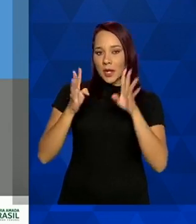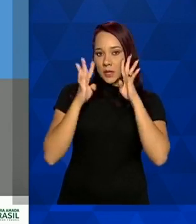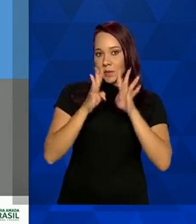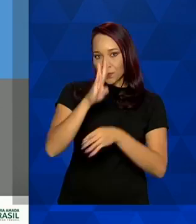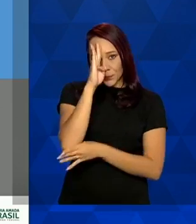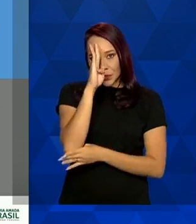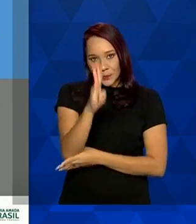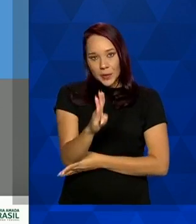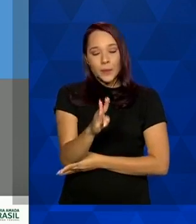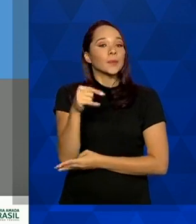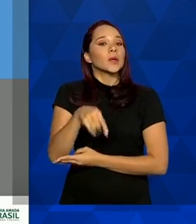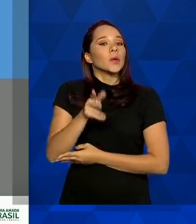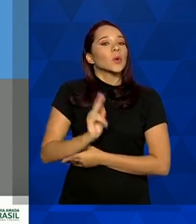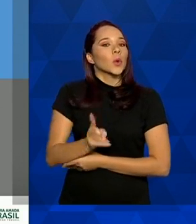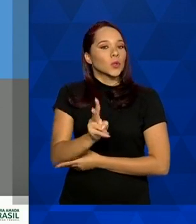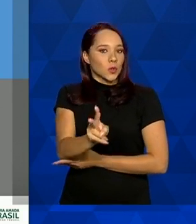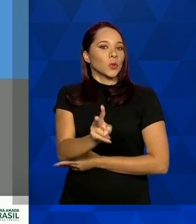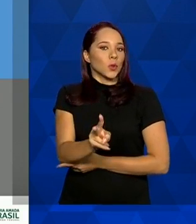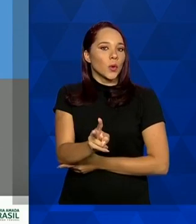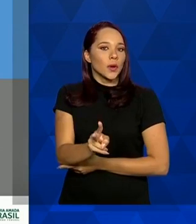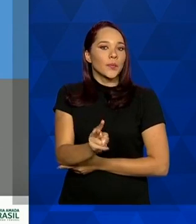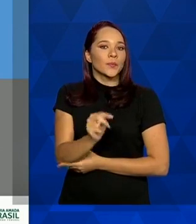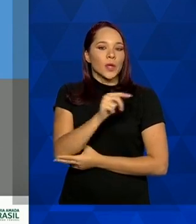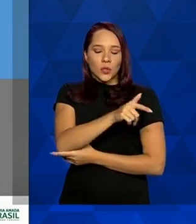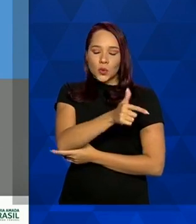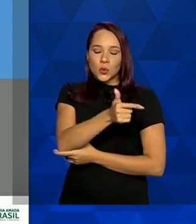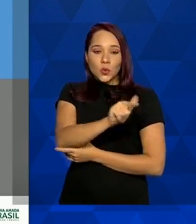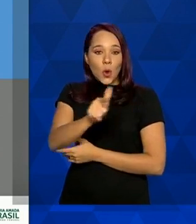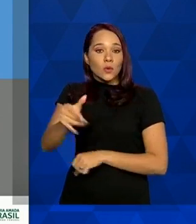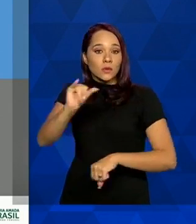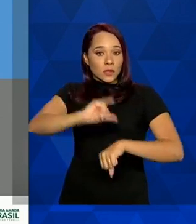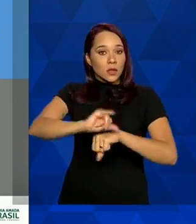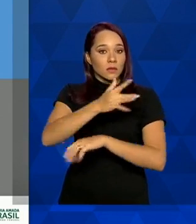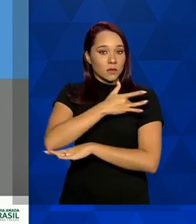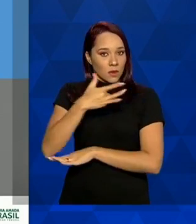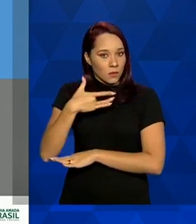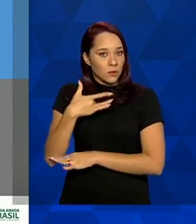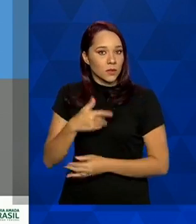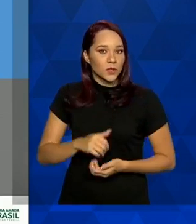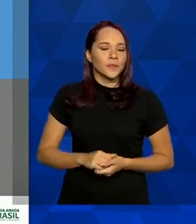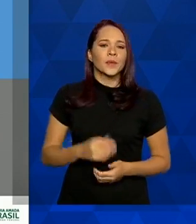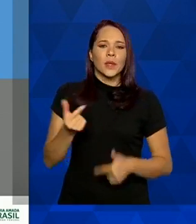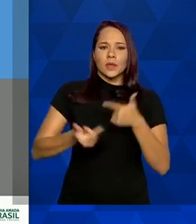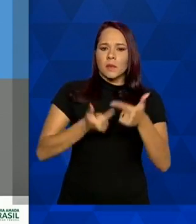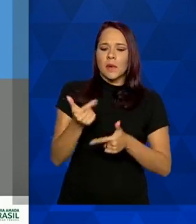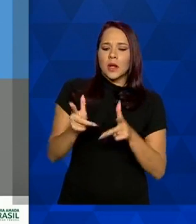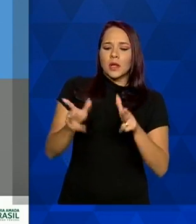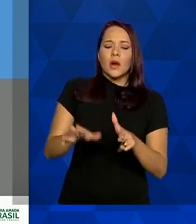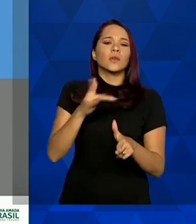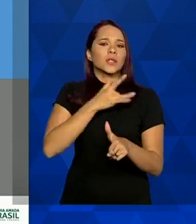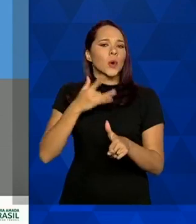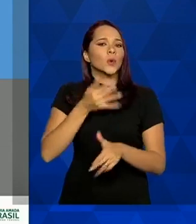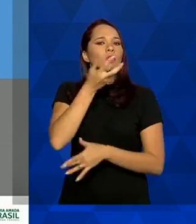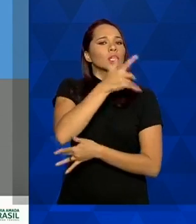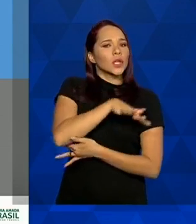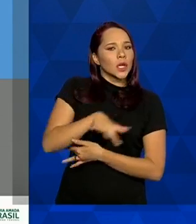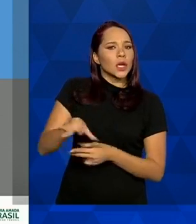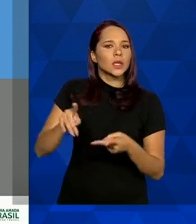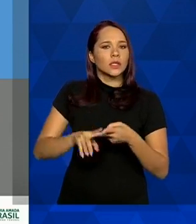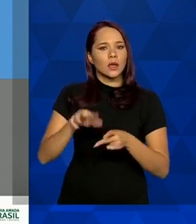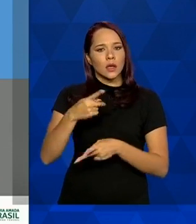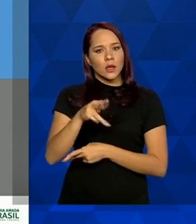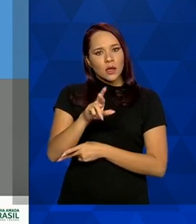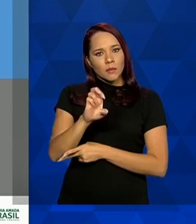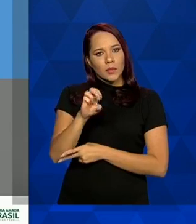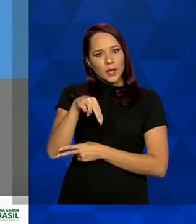primária continuem sendo ofertados nas demais unidades de saúde, serviços como saúde da criança, pré-natal,